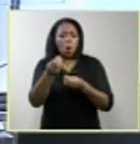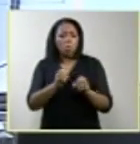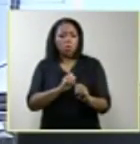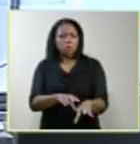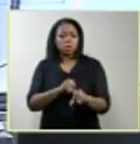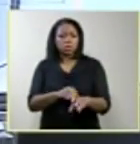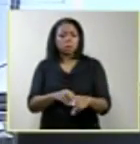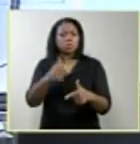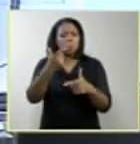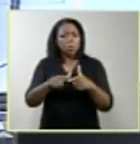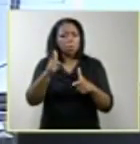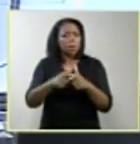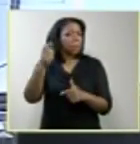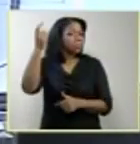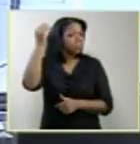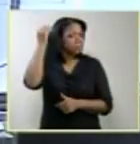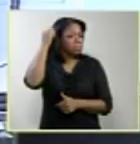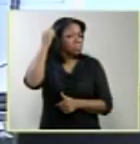relação a essa patologia.